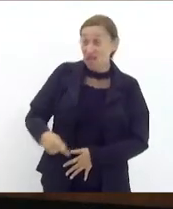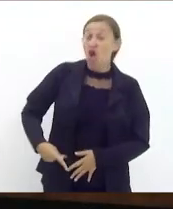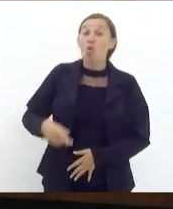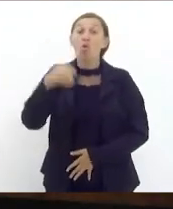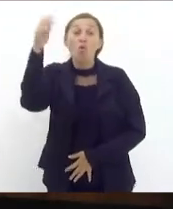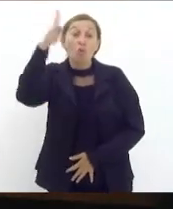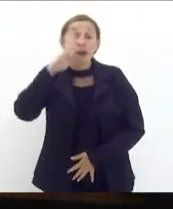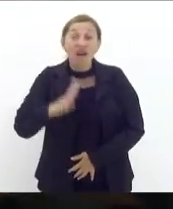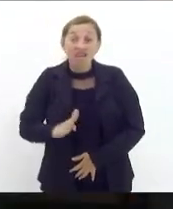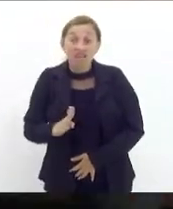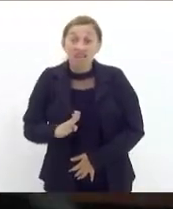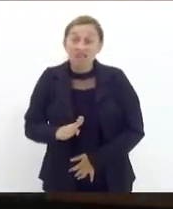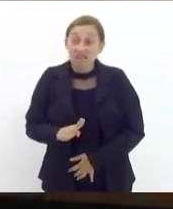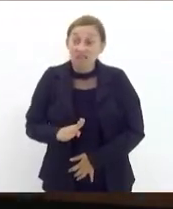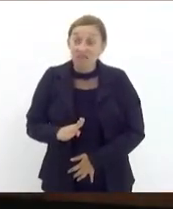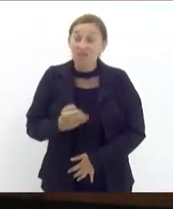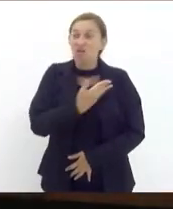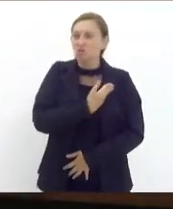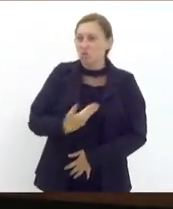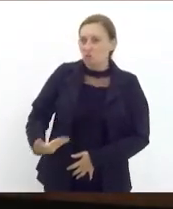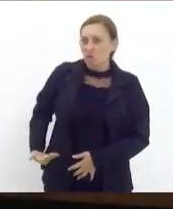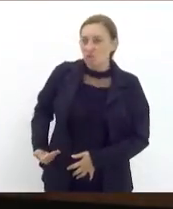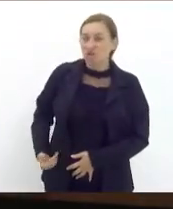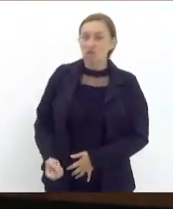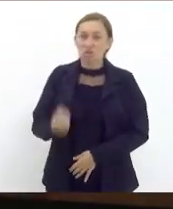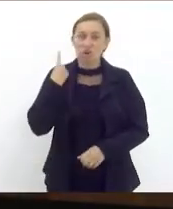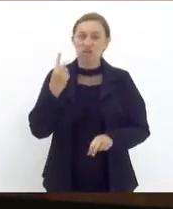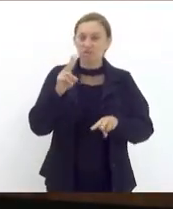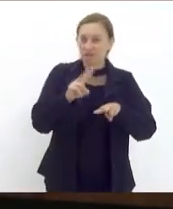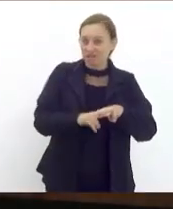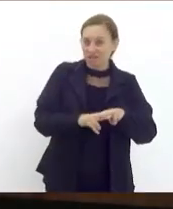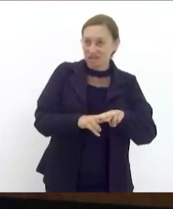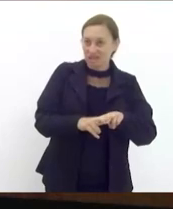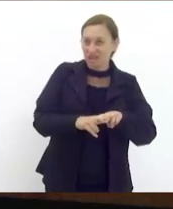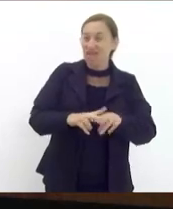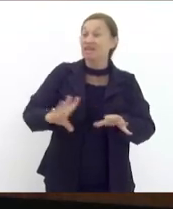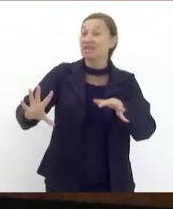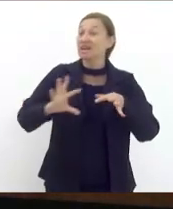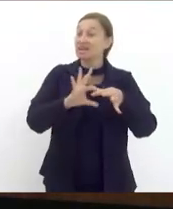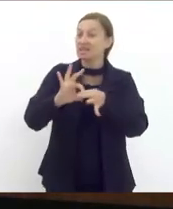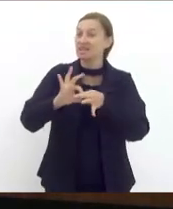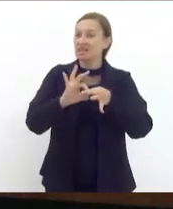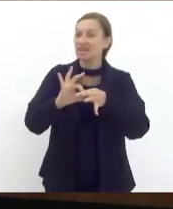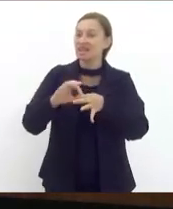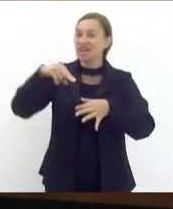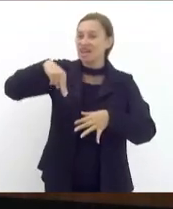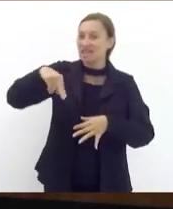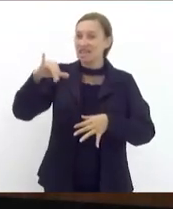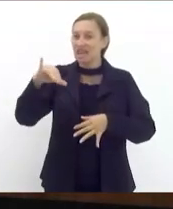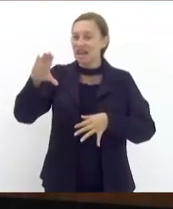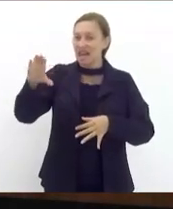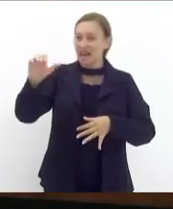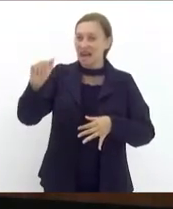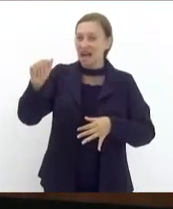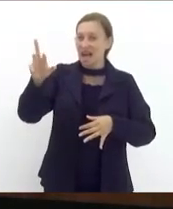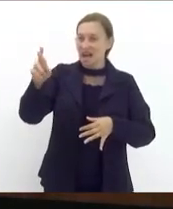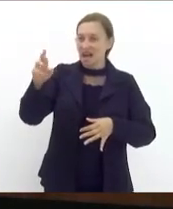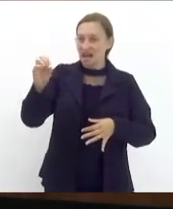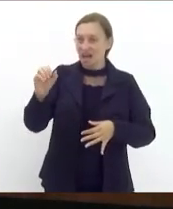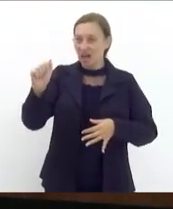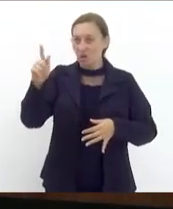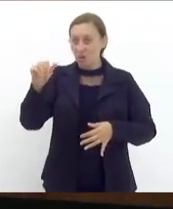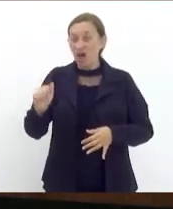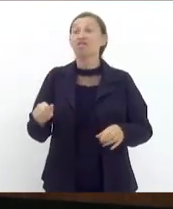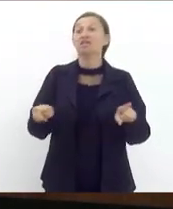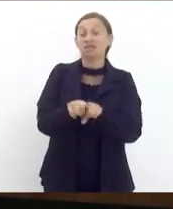a partir do governo do ex-presidiário está se alinhando a Nicarágua está alinhado a Venezuela